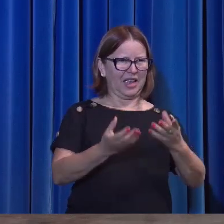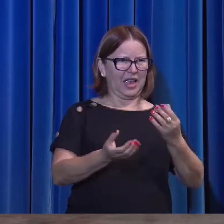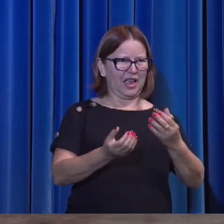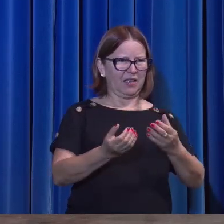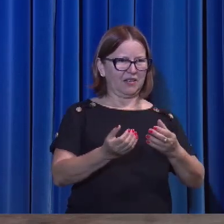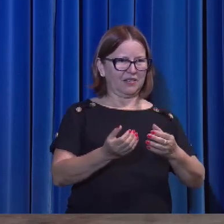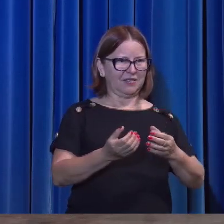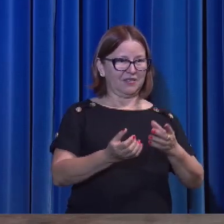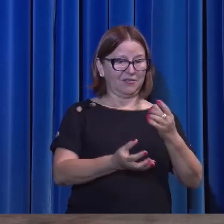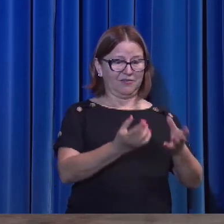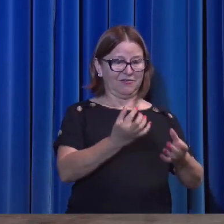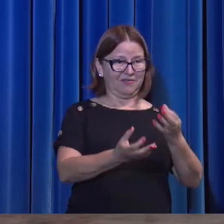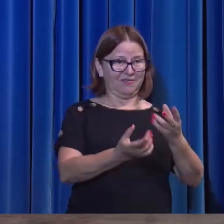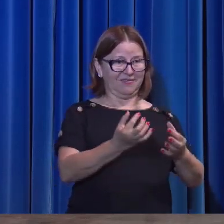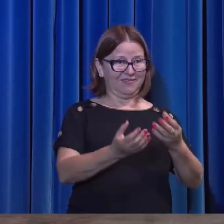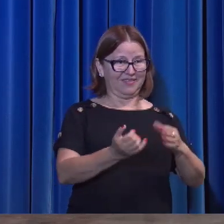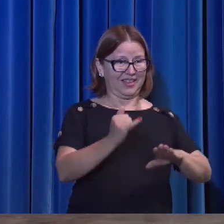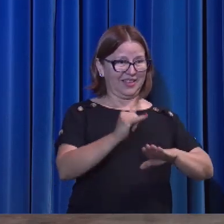fogo está no ferro.